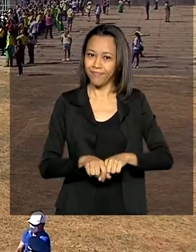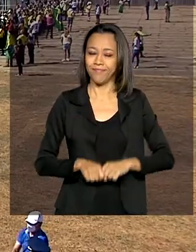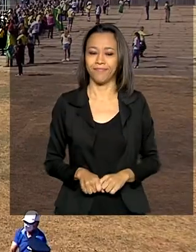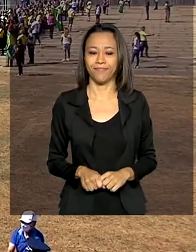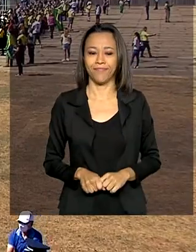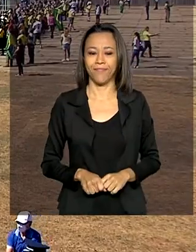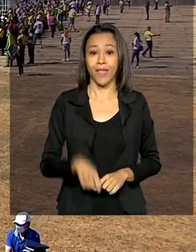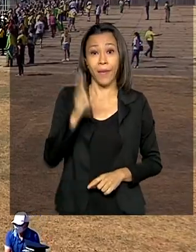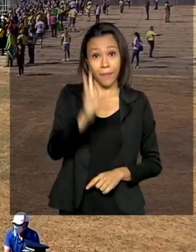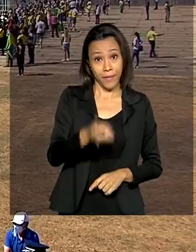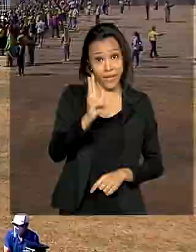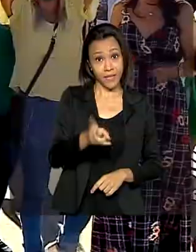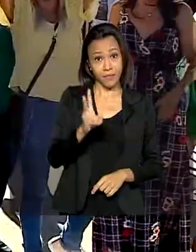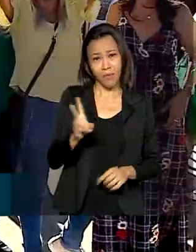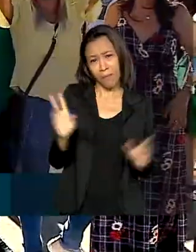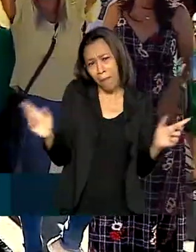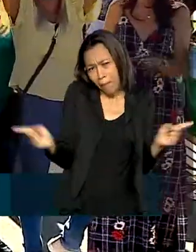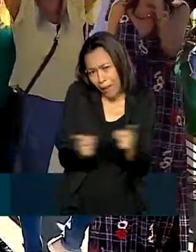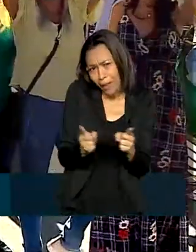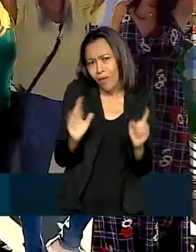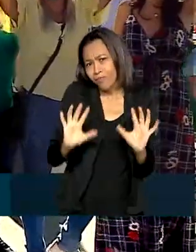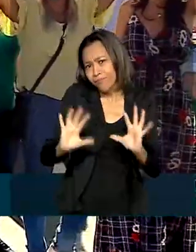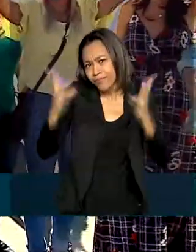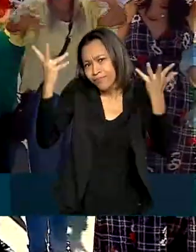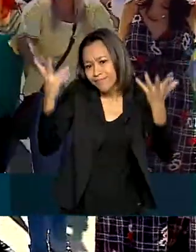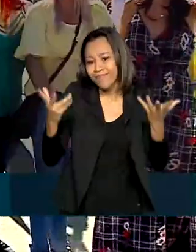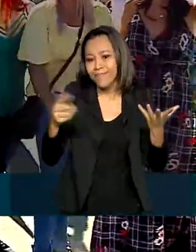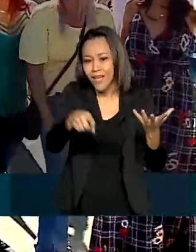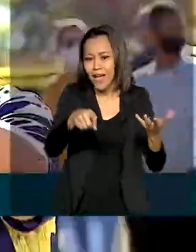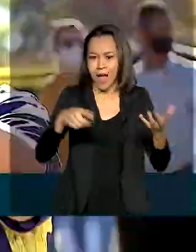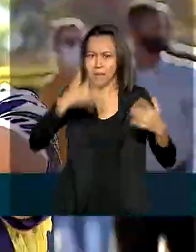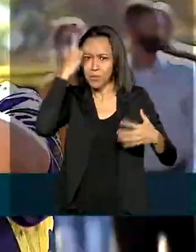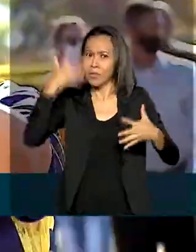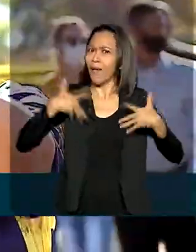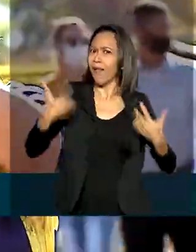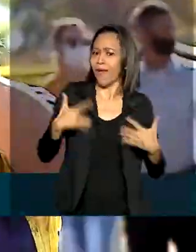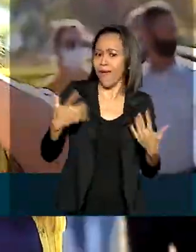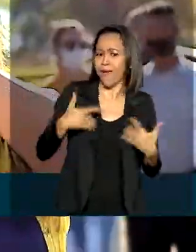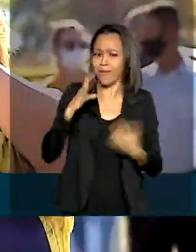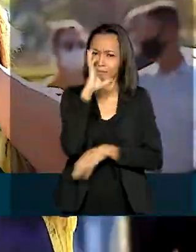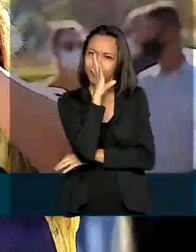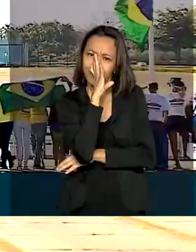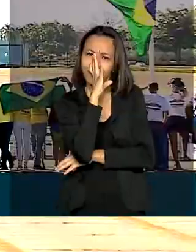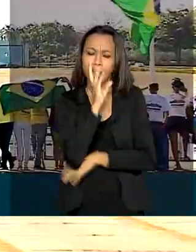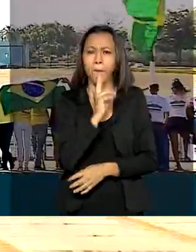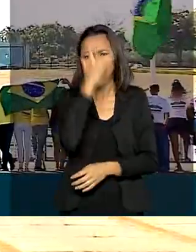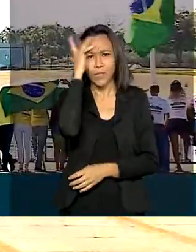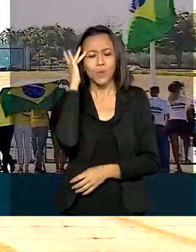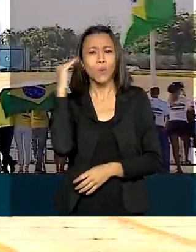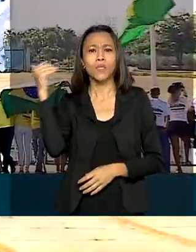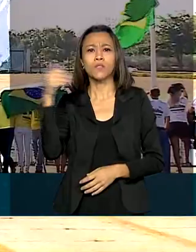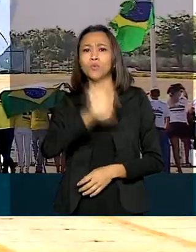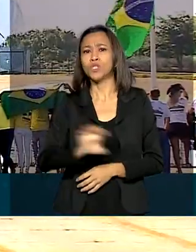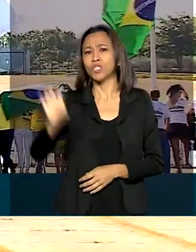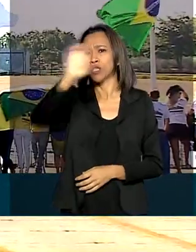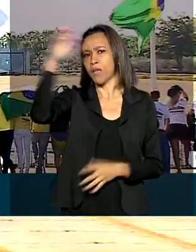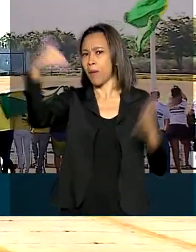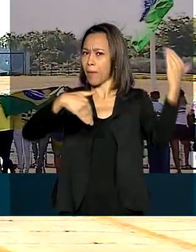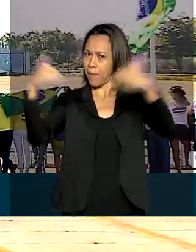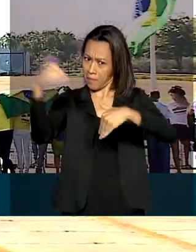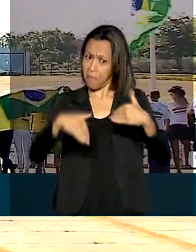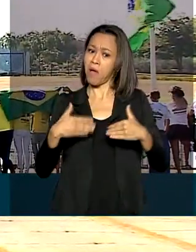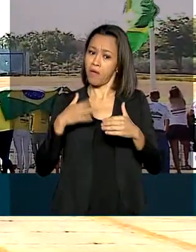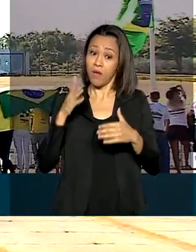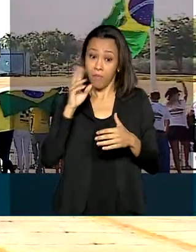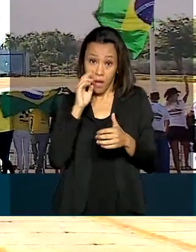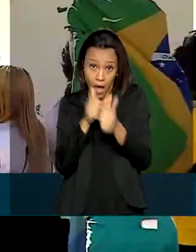Mesmo com a celebração menor, não faltou animação no público. Gente de todo o país veio conferir a cerimônia em